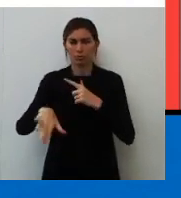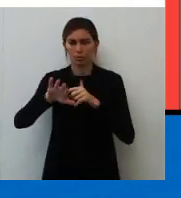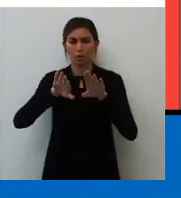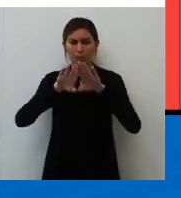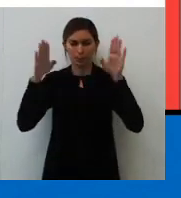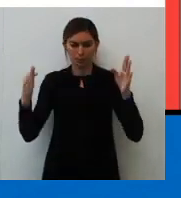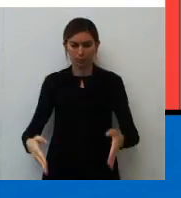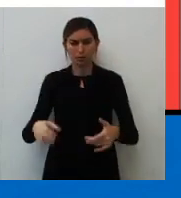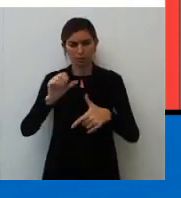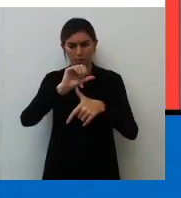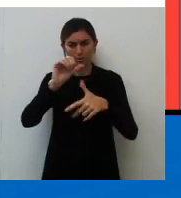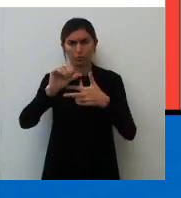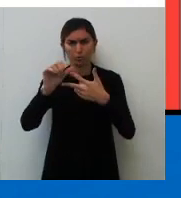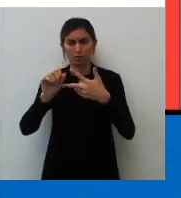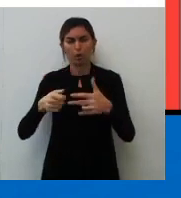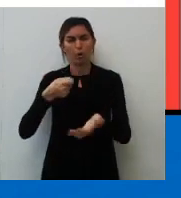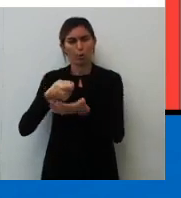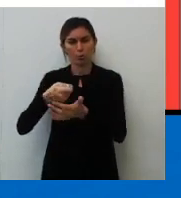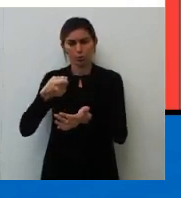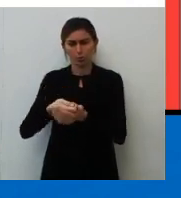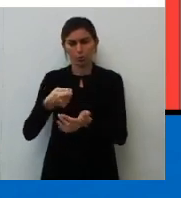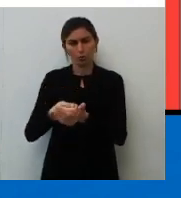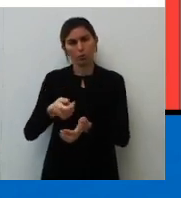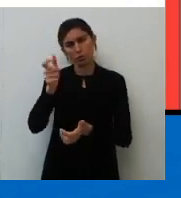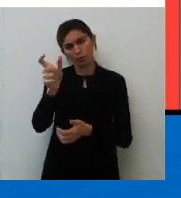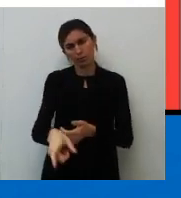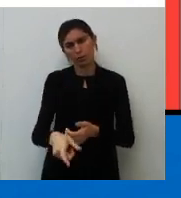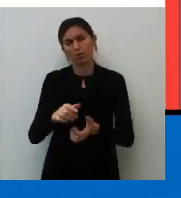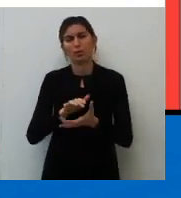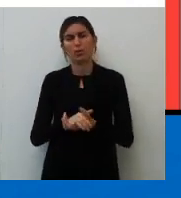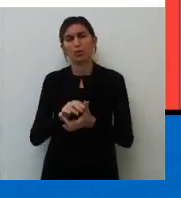ela cobra do candidato, ela cobra do fera.